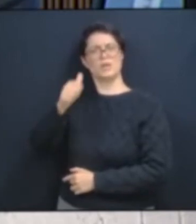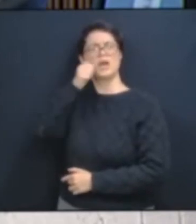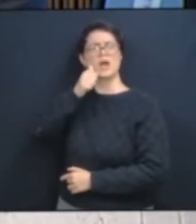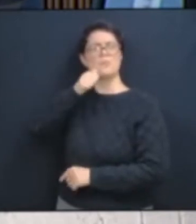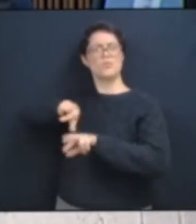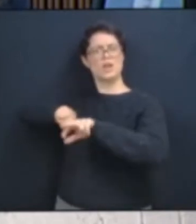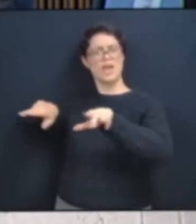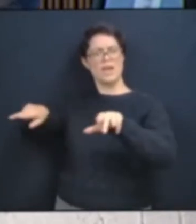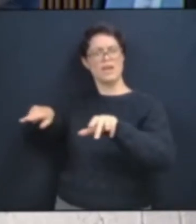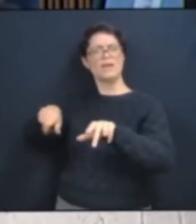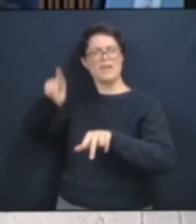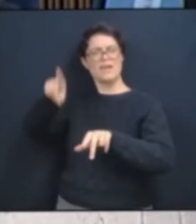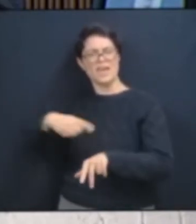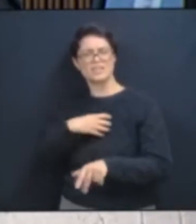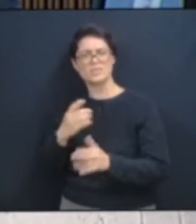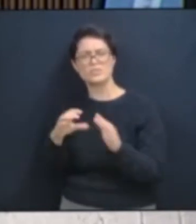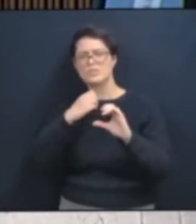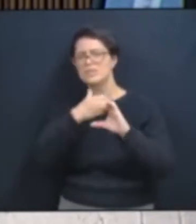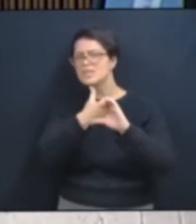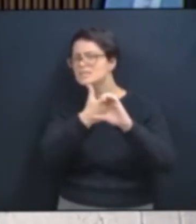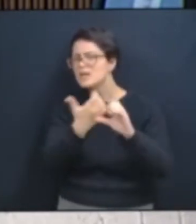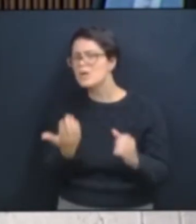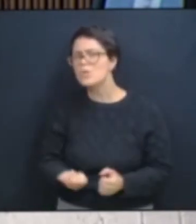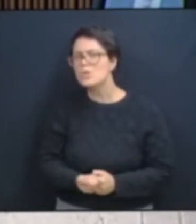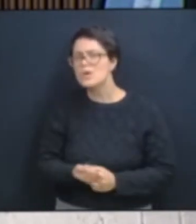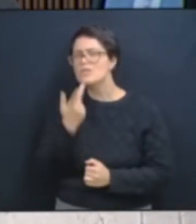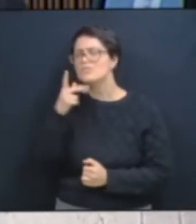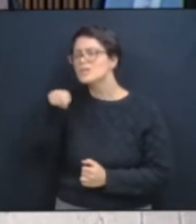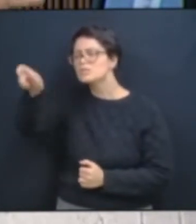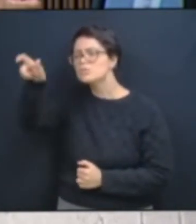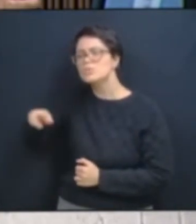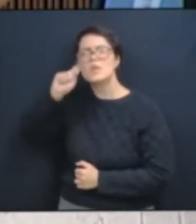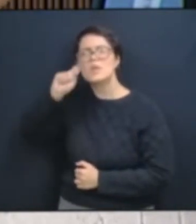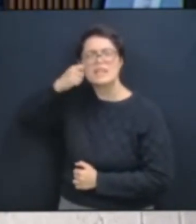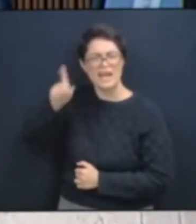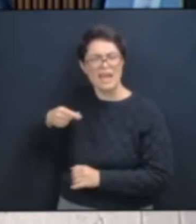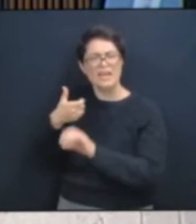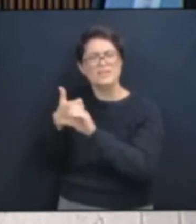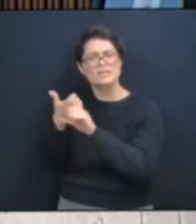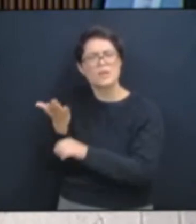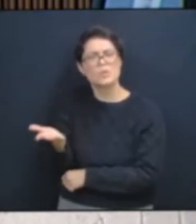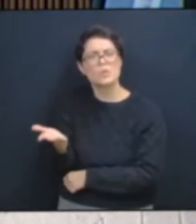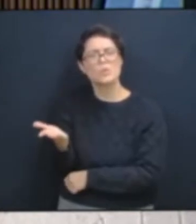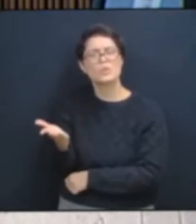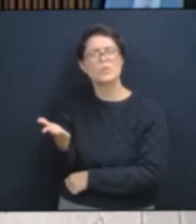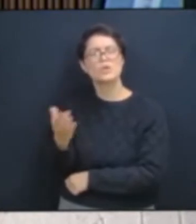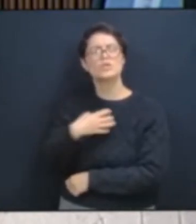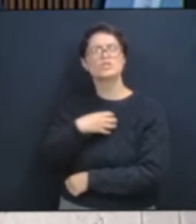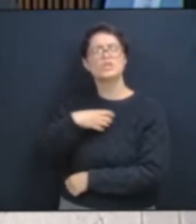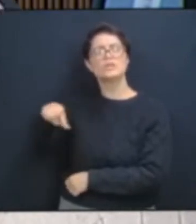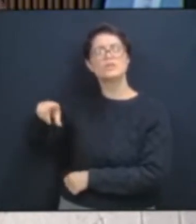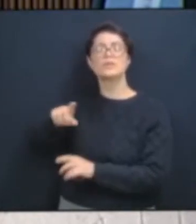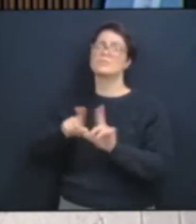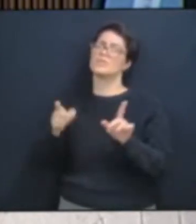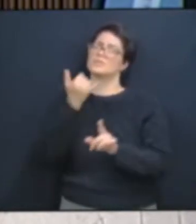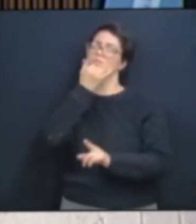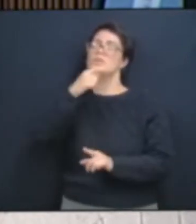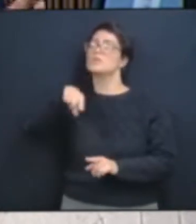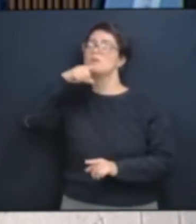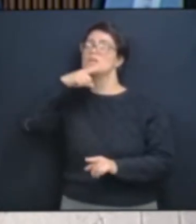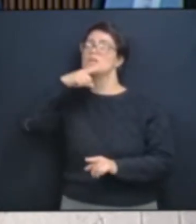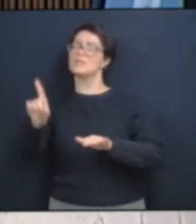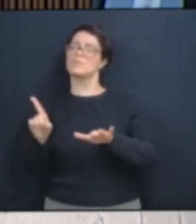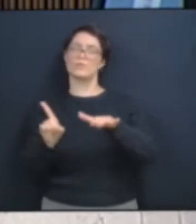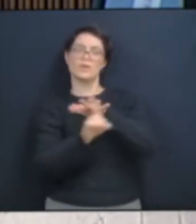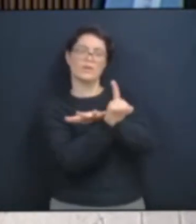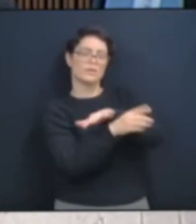Quem fala isso de negro como ele fala, não é cristão. E não adianta ficar no meio de cristãos, de evangélicos e